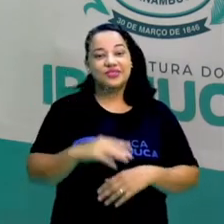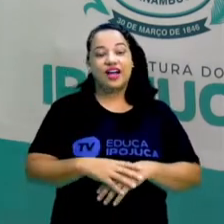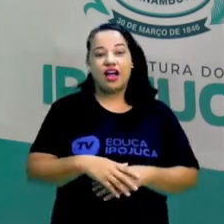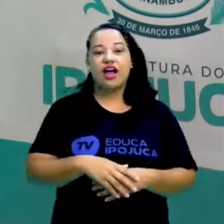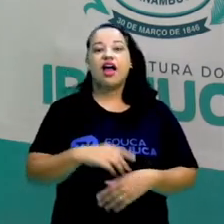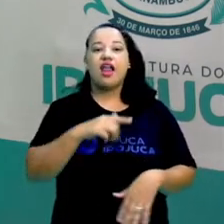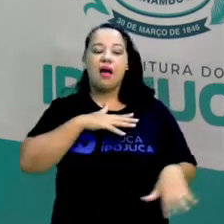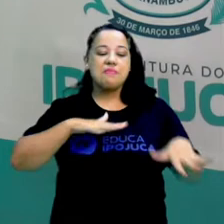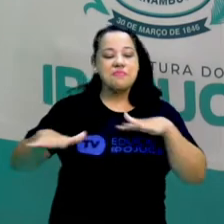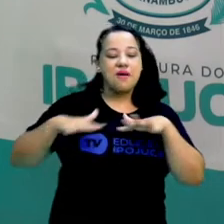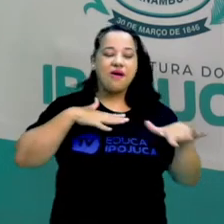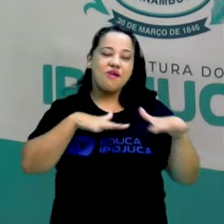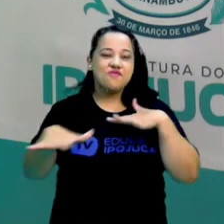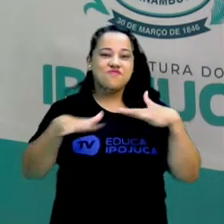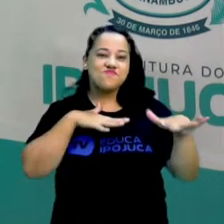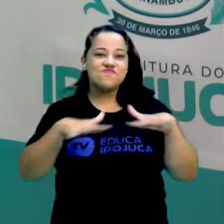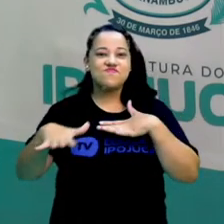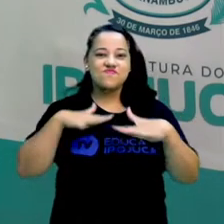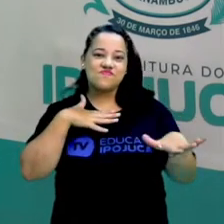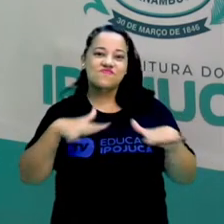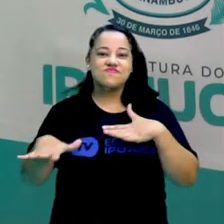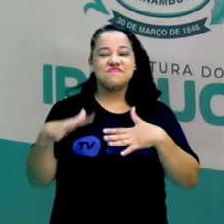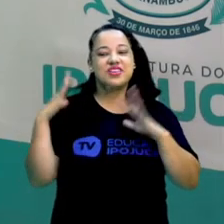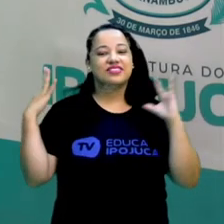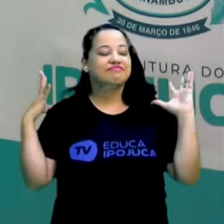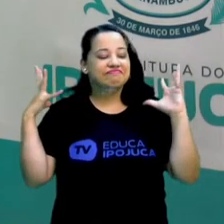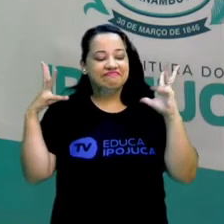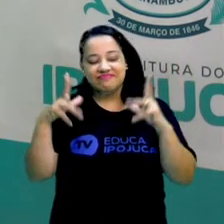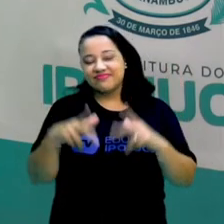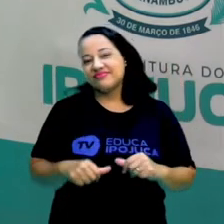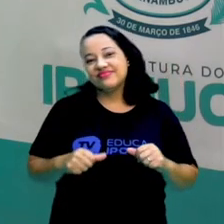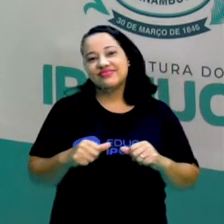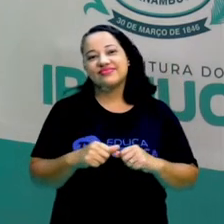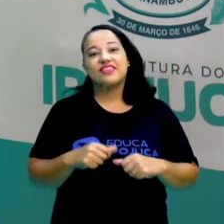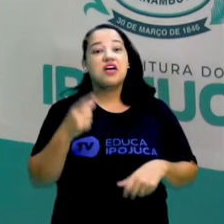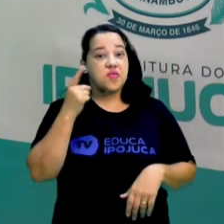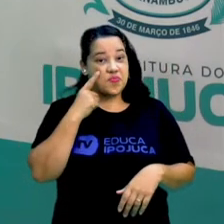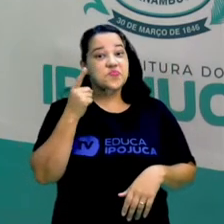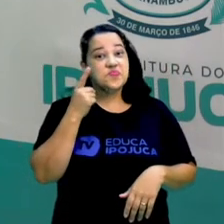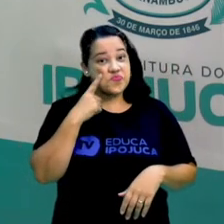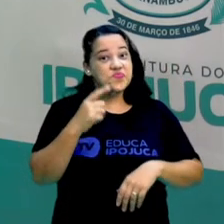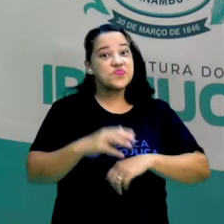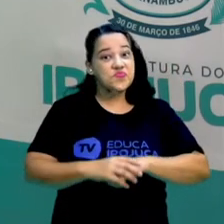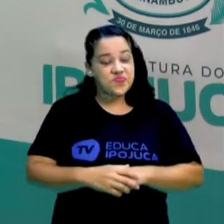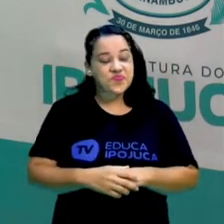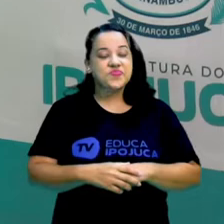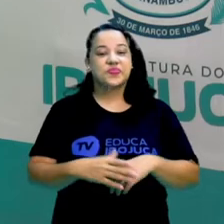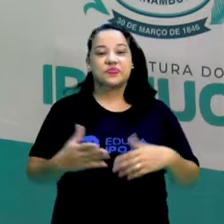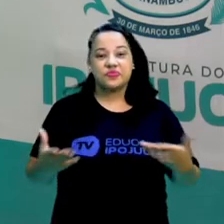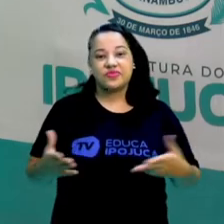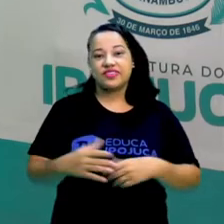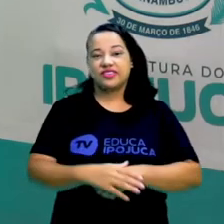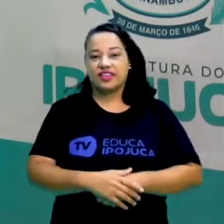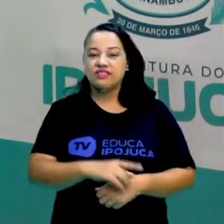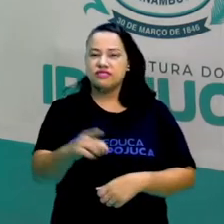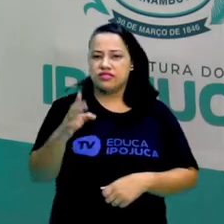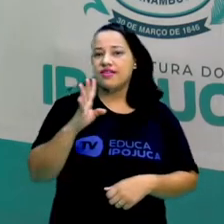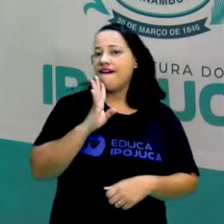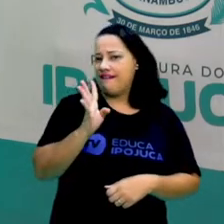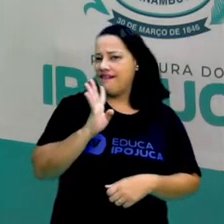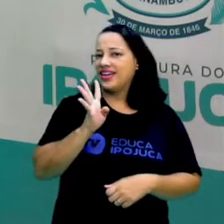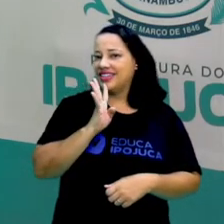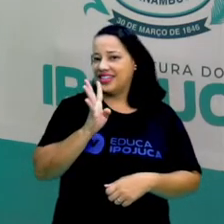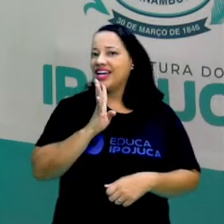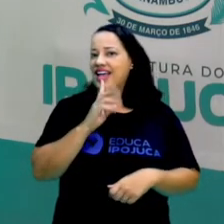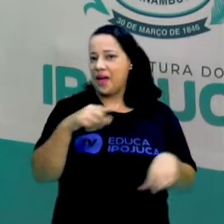ela mexe, ela movimenta com todo o corpo. Vocês prestaram atenção? Então, vocês conhecem essa